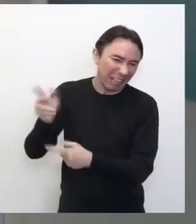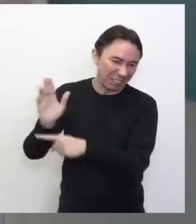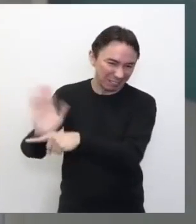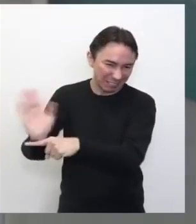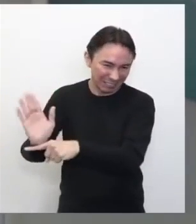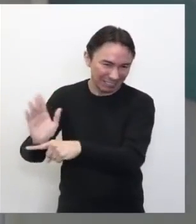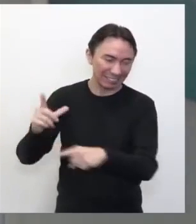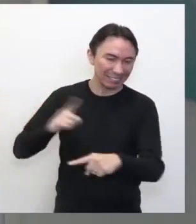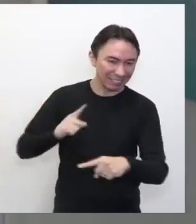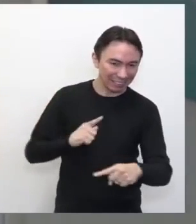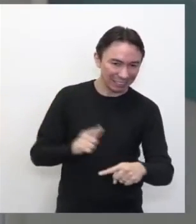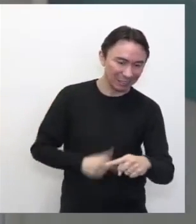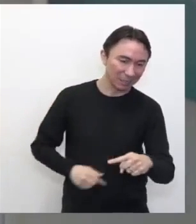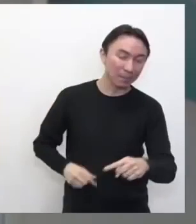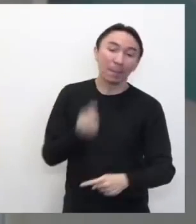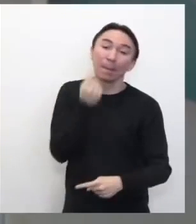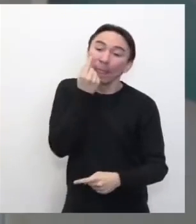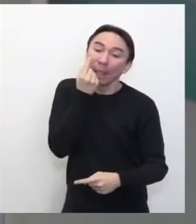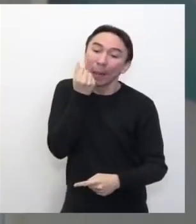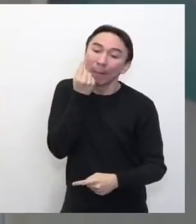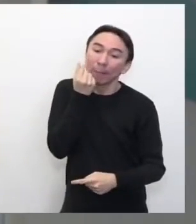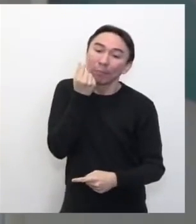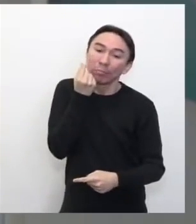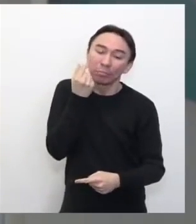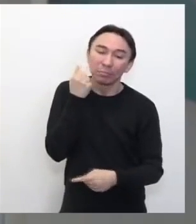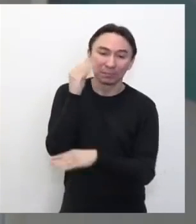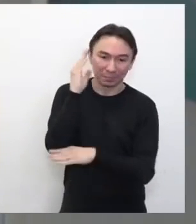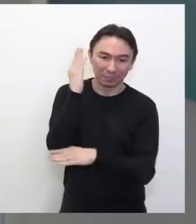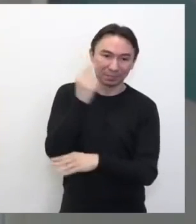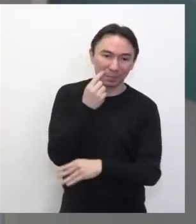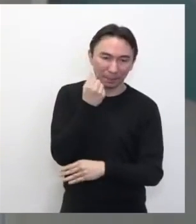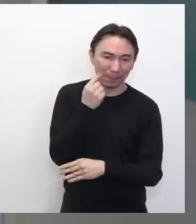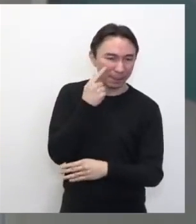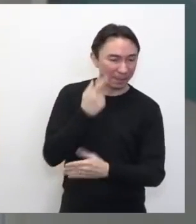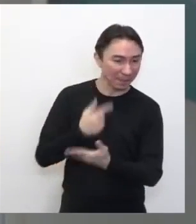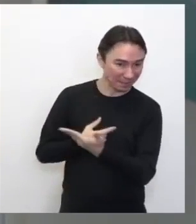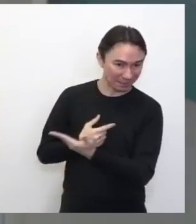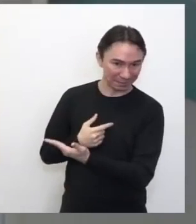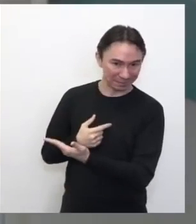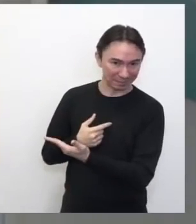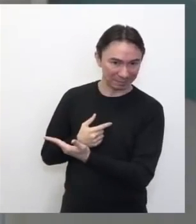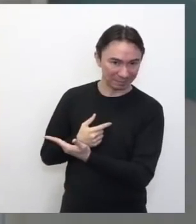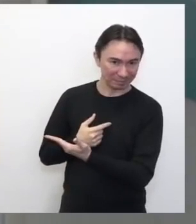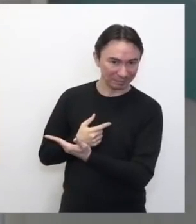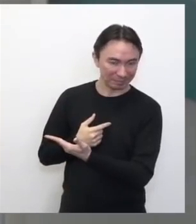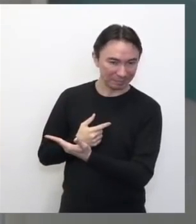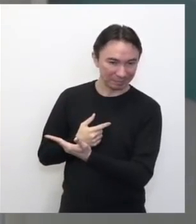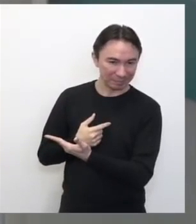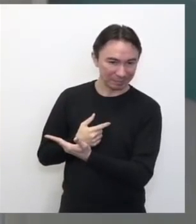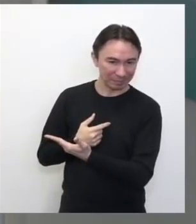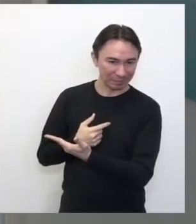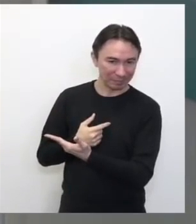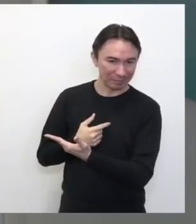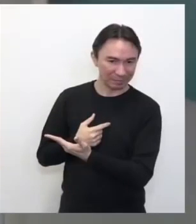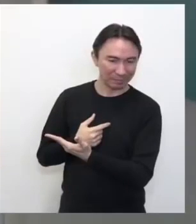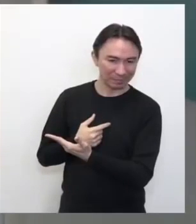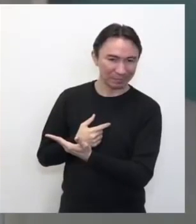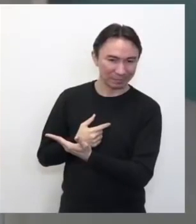um lápis aqui para simbolizar, porque para visualizar aqui na tela, o lápis, como ele é um pouquinho mais grosso, eu consigo